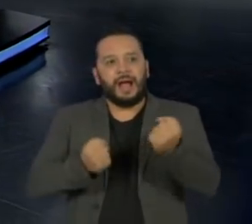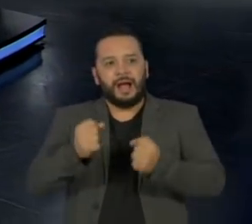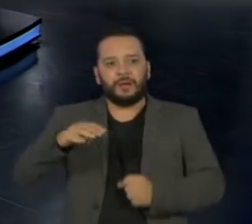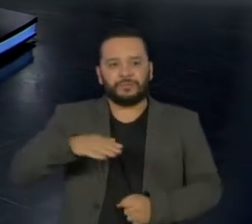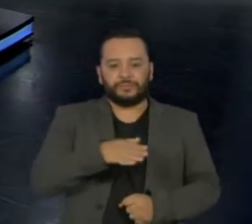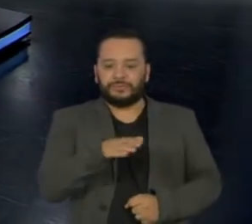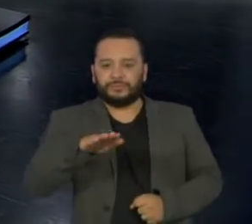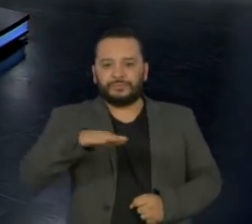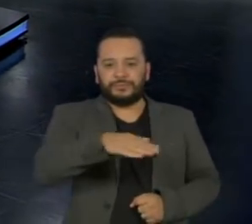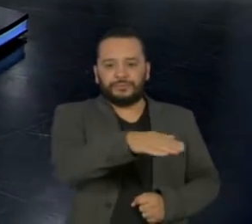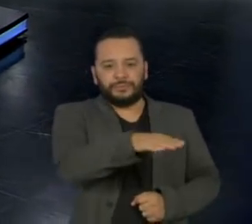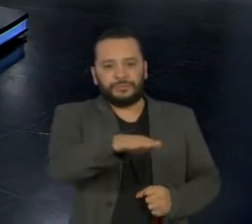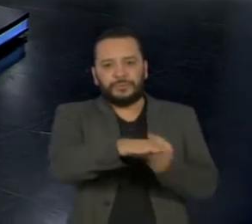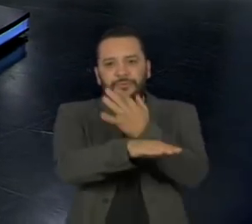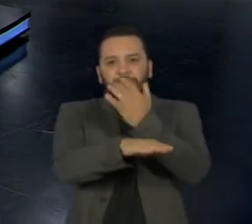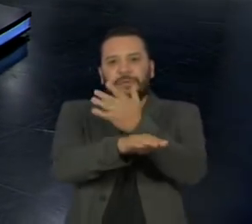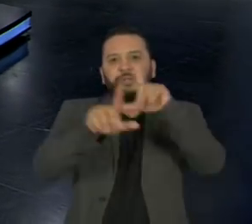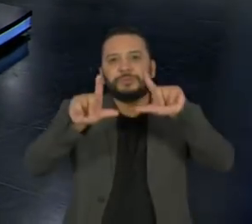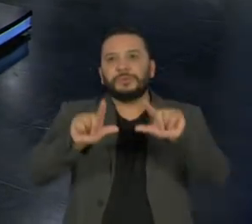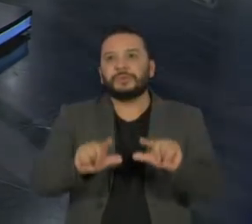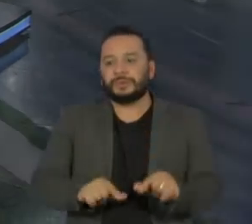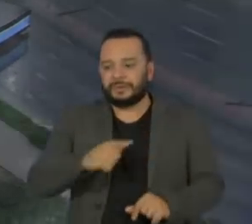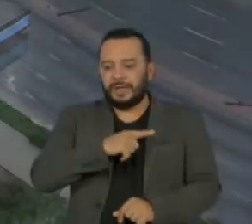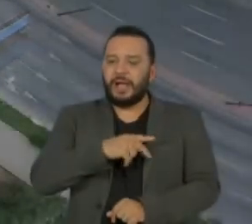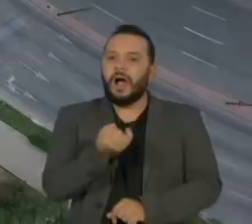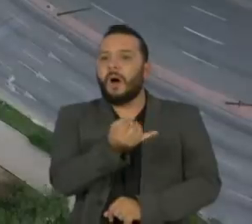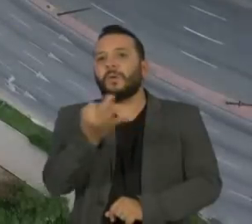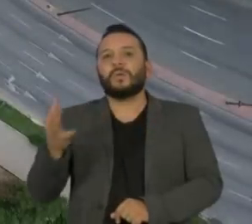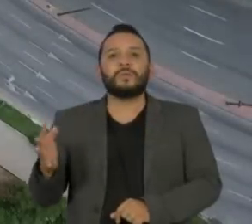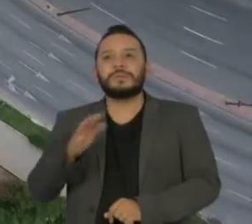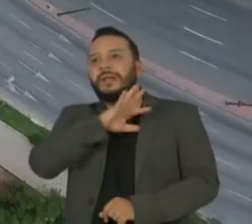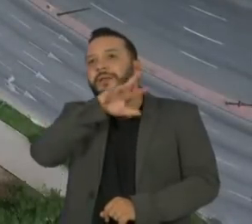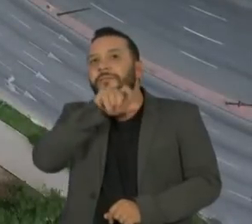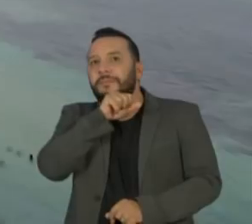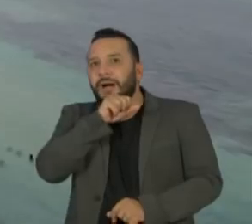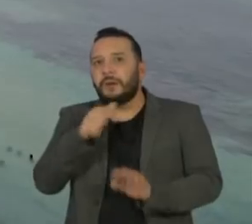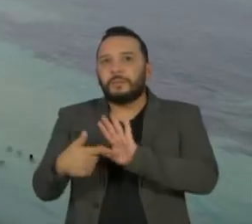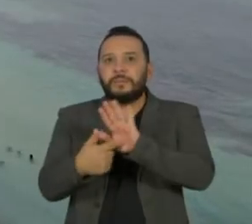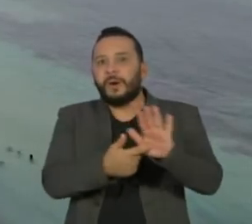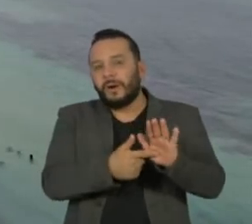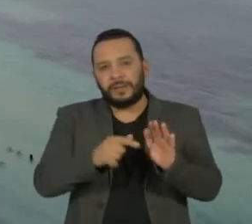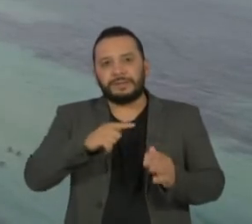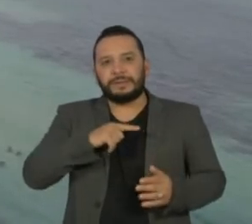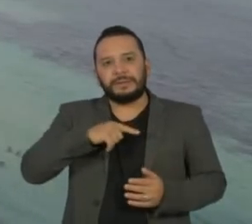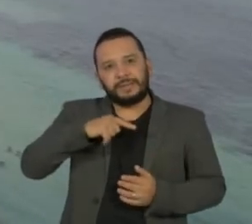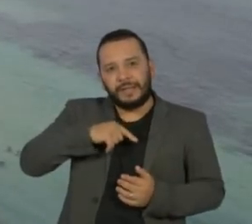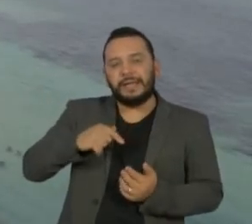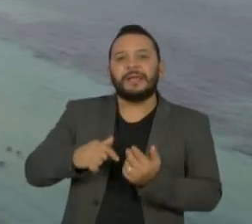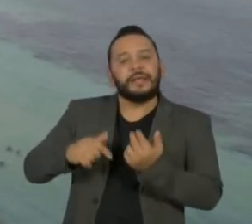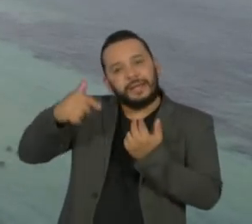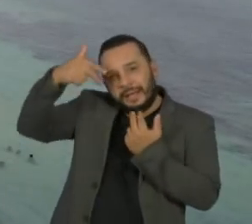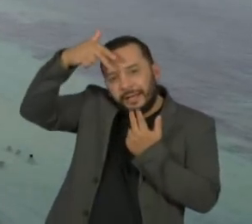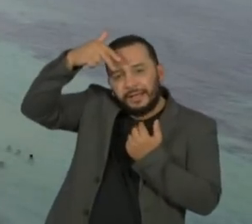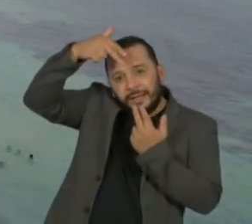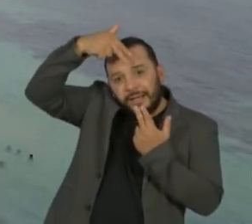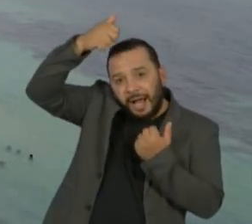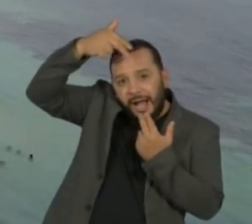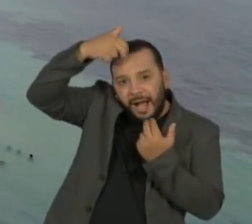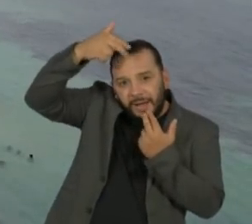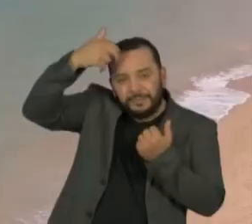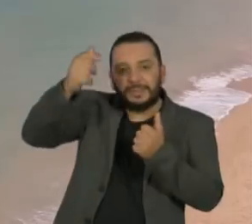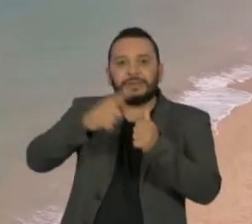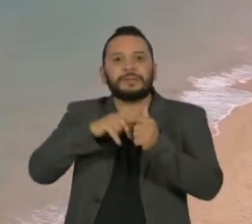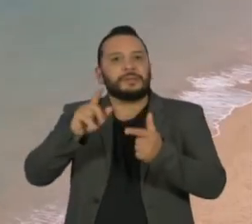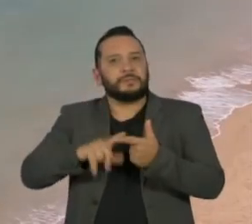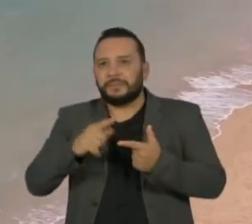atmosfera, os animais silvestres estão aparecendo nas grandes cidades, como cabras no país de Gales e coiotes em São Francisco.